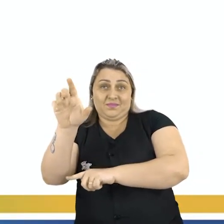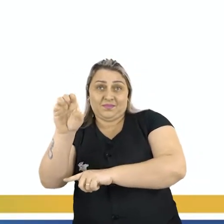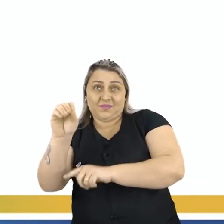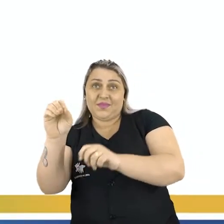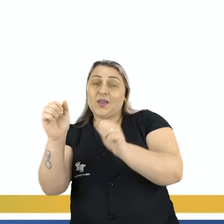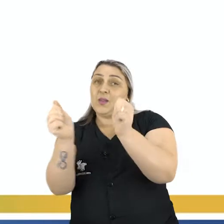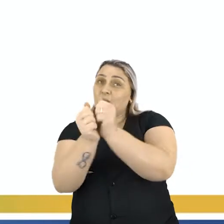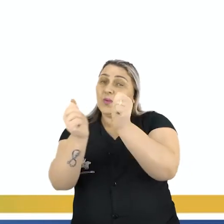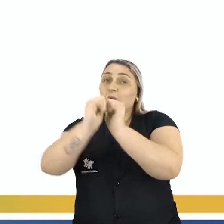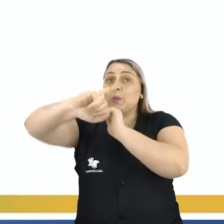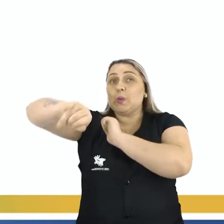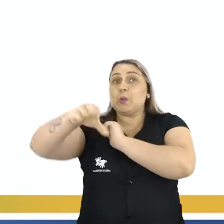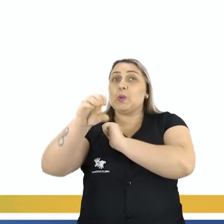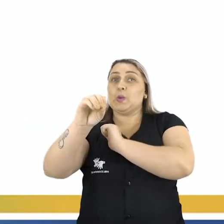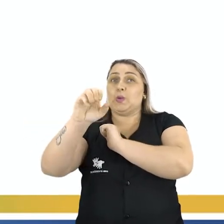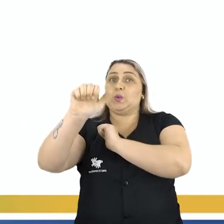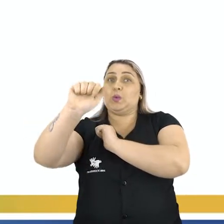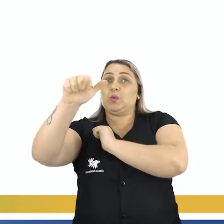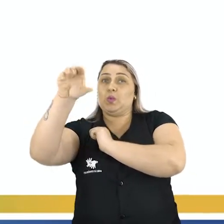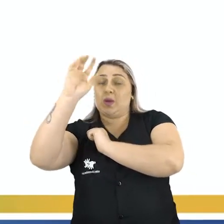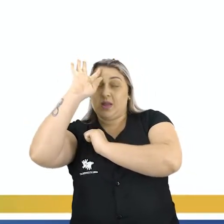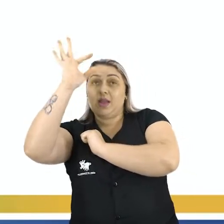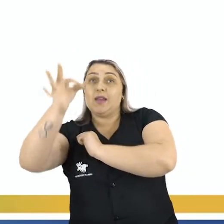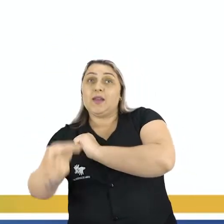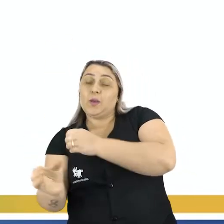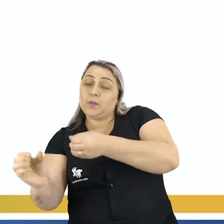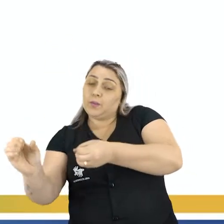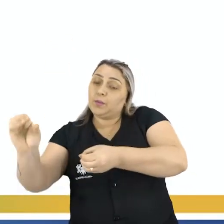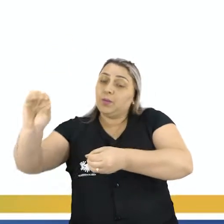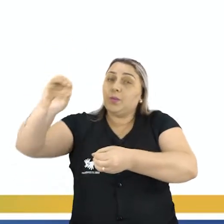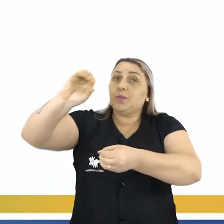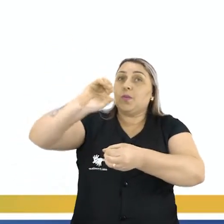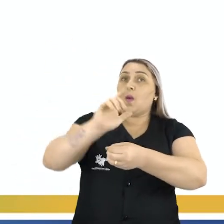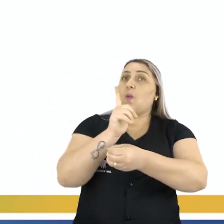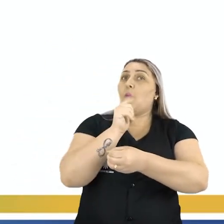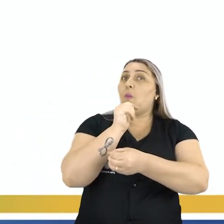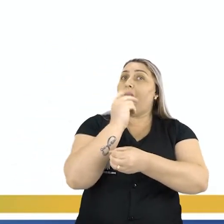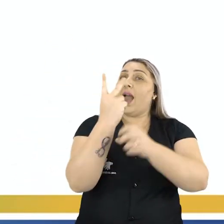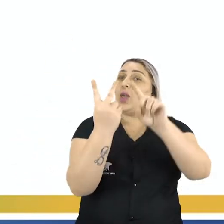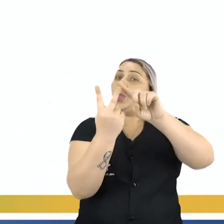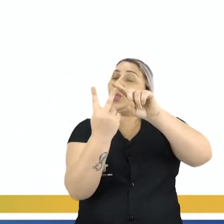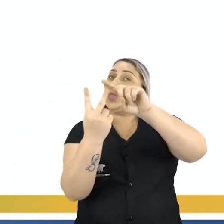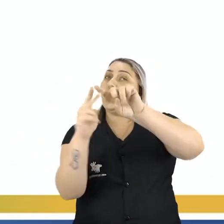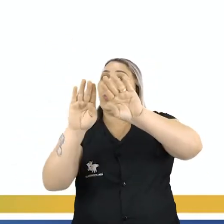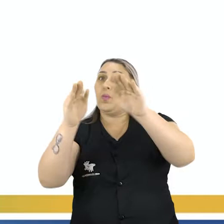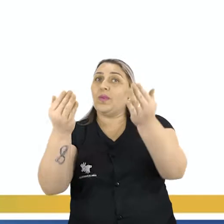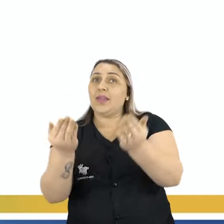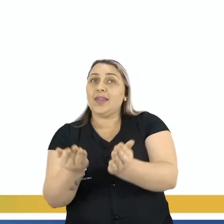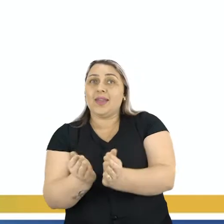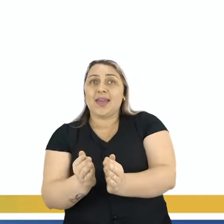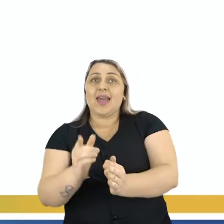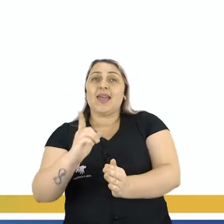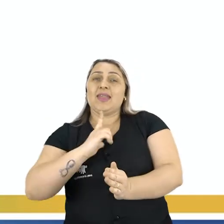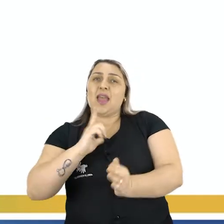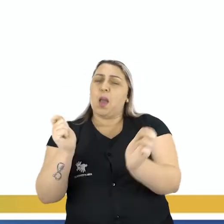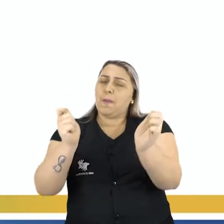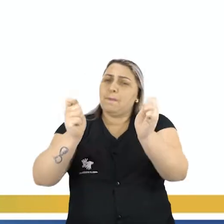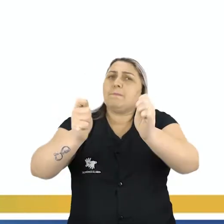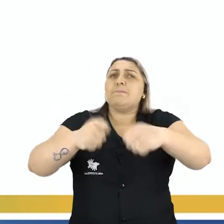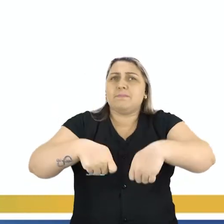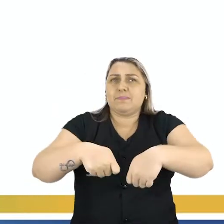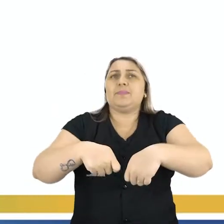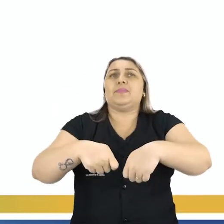João decidiram encher com água duas vasilhas que tem a mesma capacidade